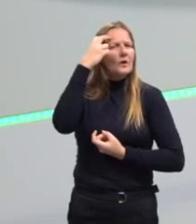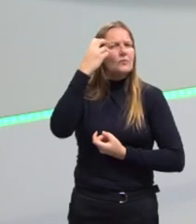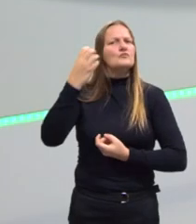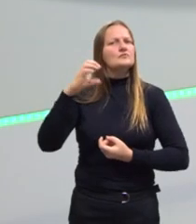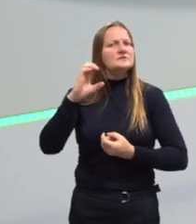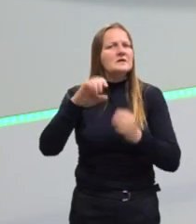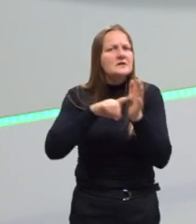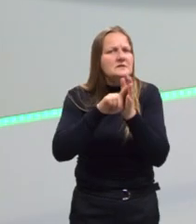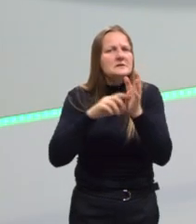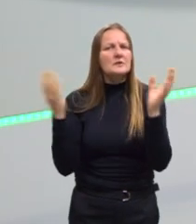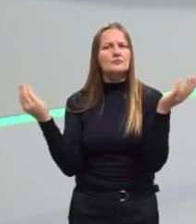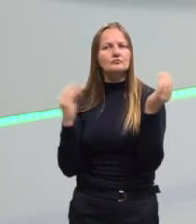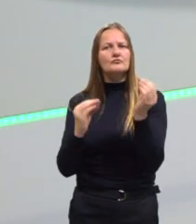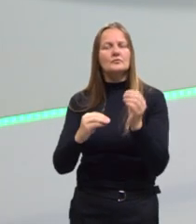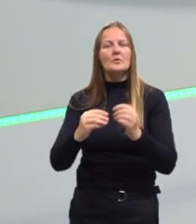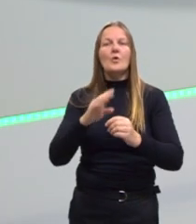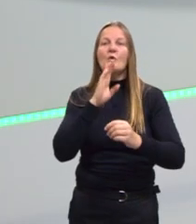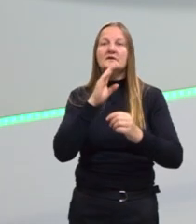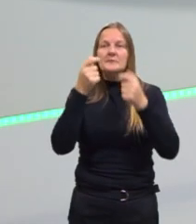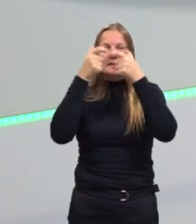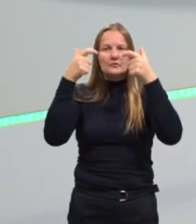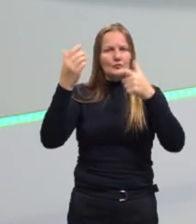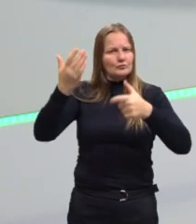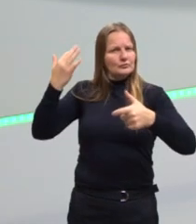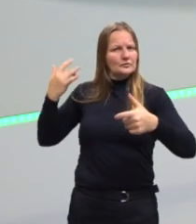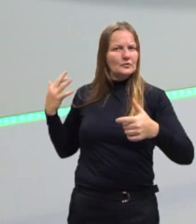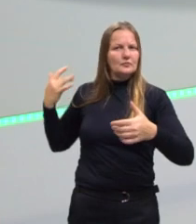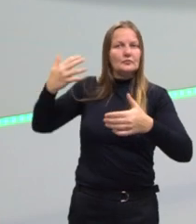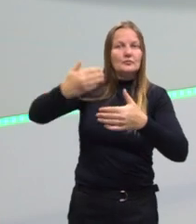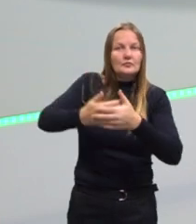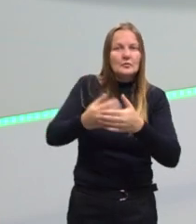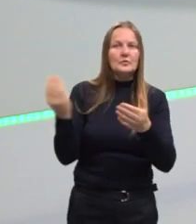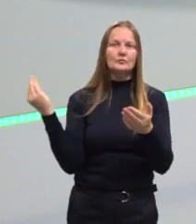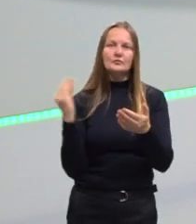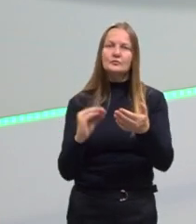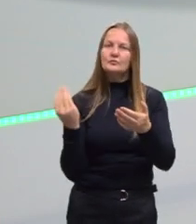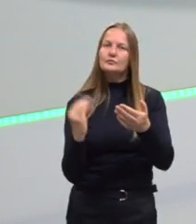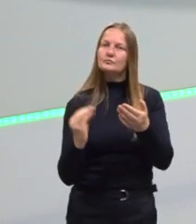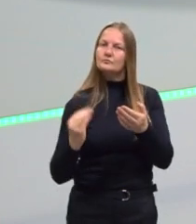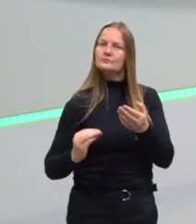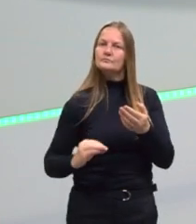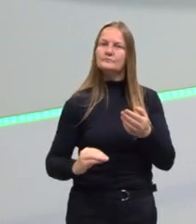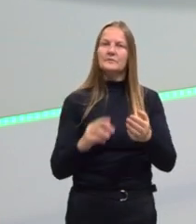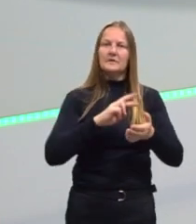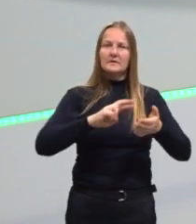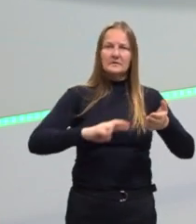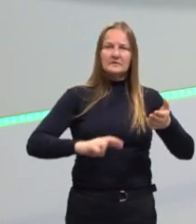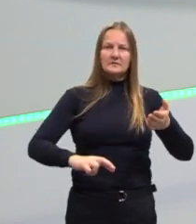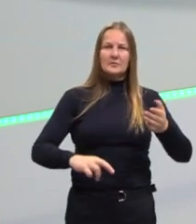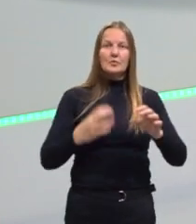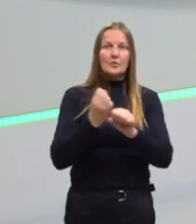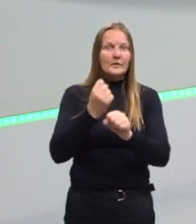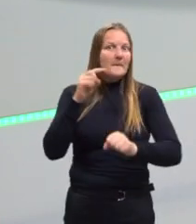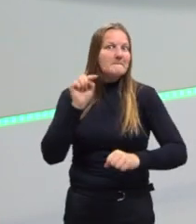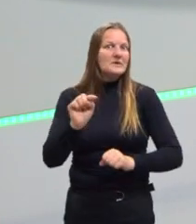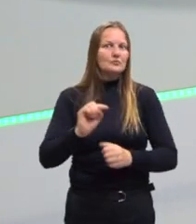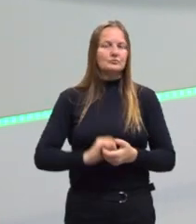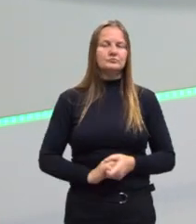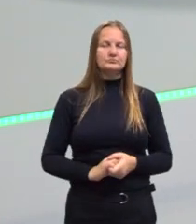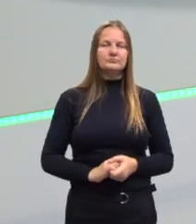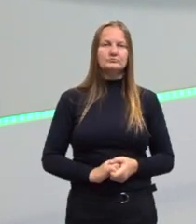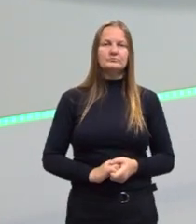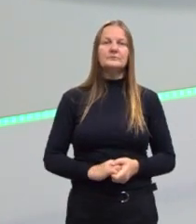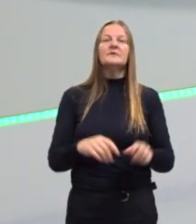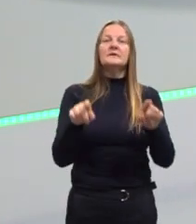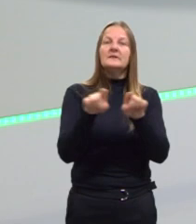Não é só a bagagem sociocultural que tu vai colocar dentro do teu texto de redação nota mil. Tu também vai